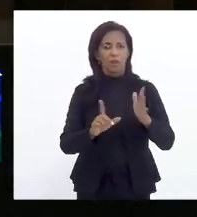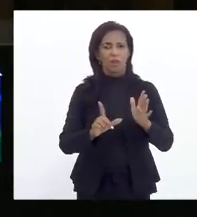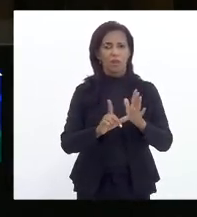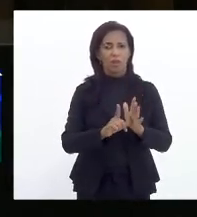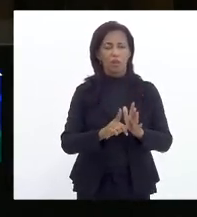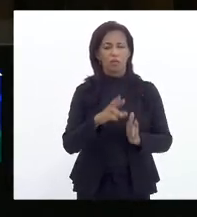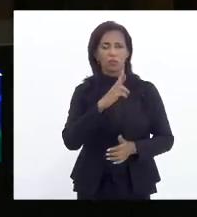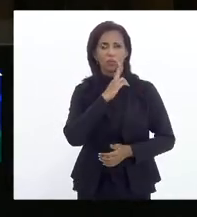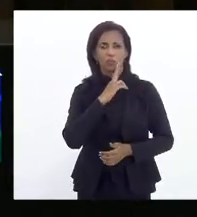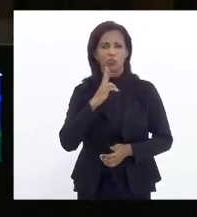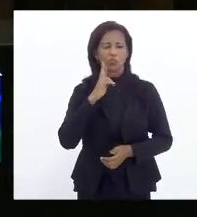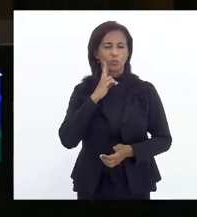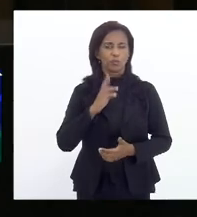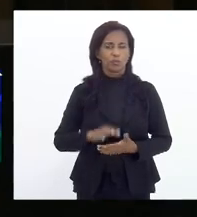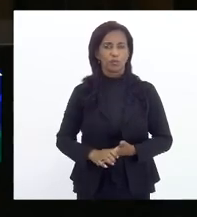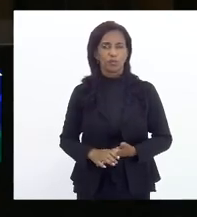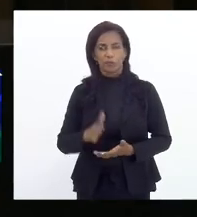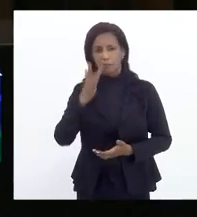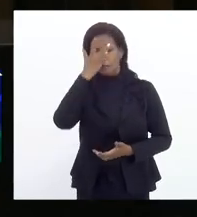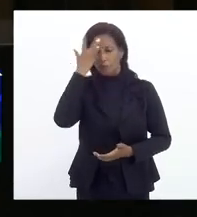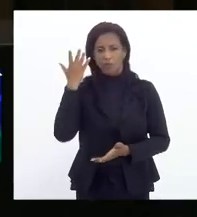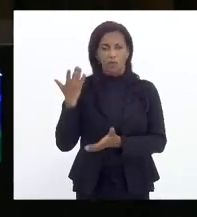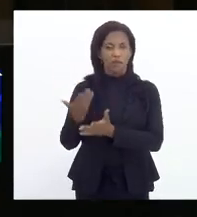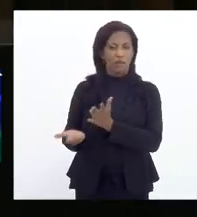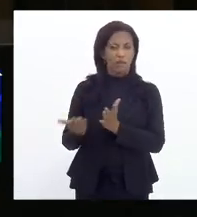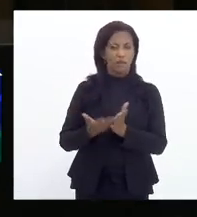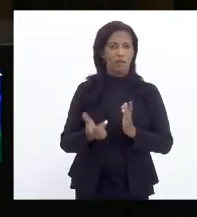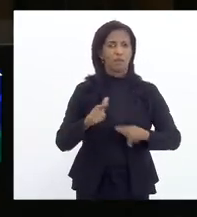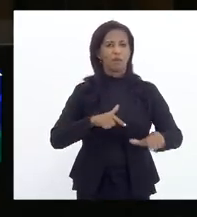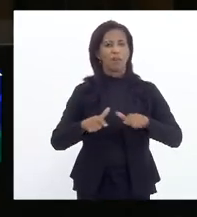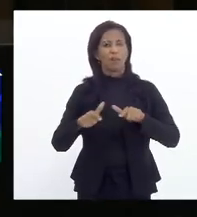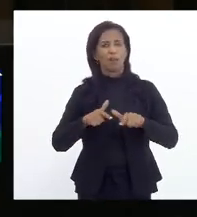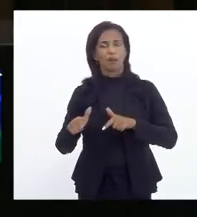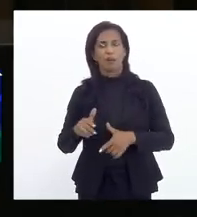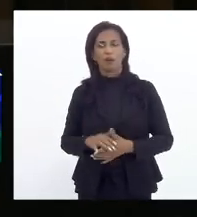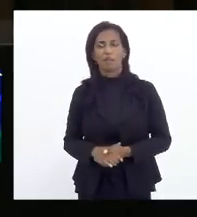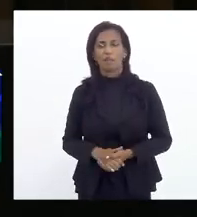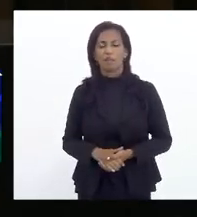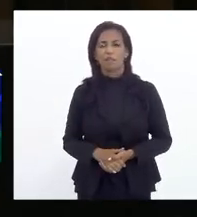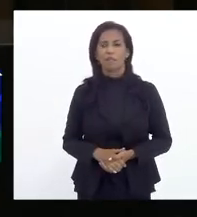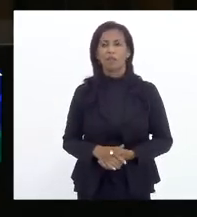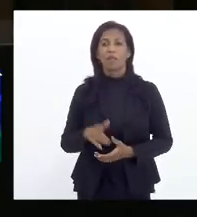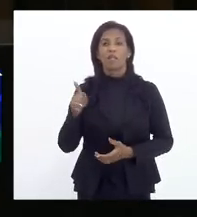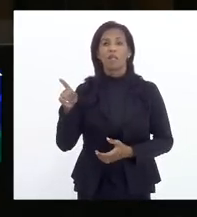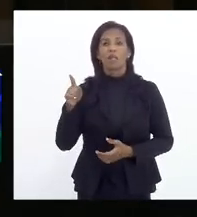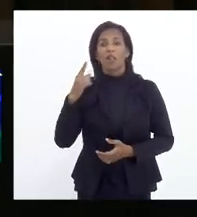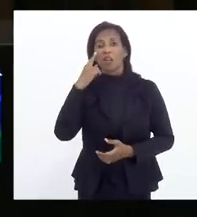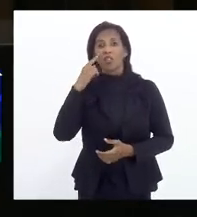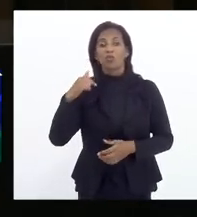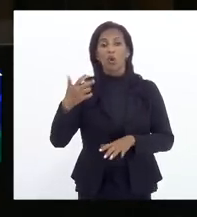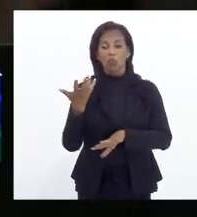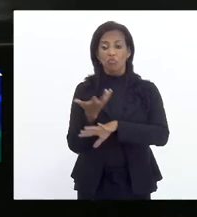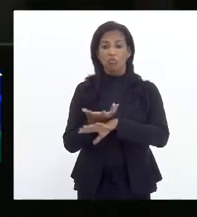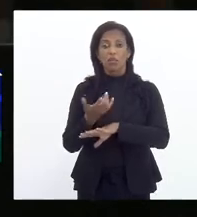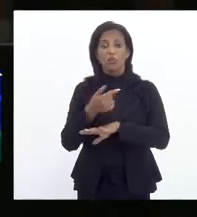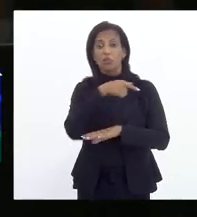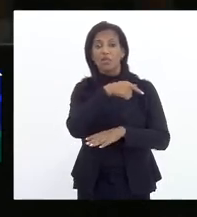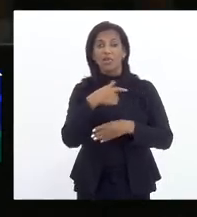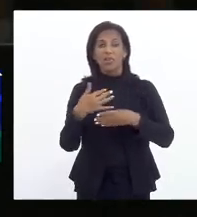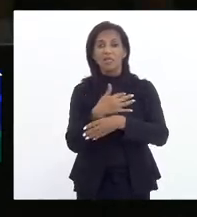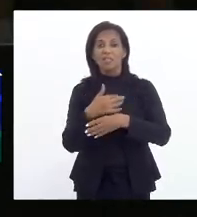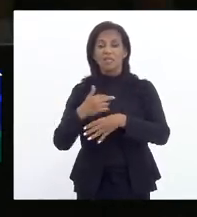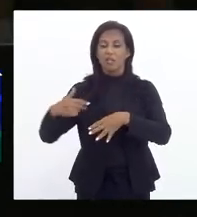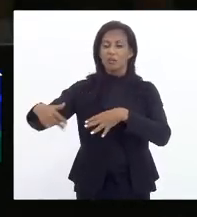restaurantes pessoas perderam o emprego quem quiser constatar é só caminhar pelo centro quem